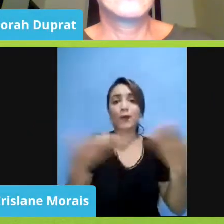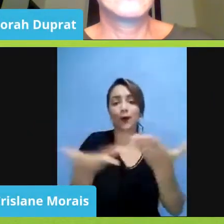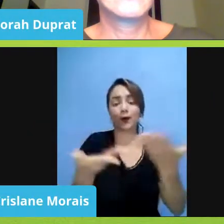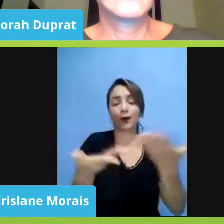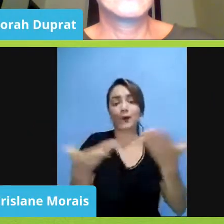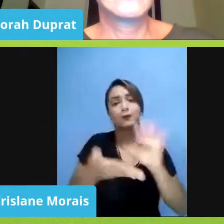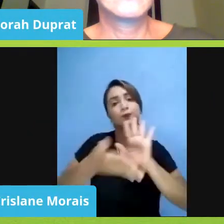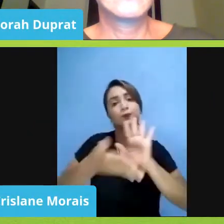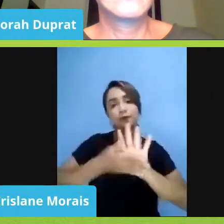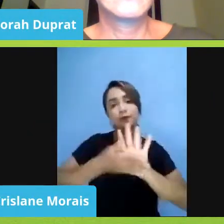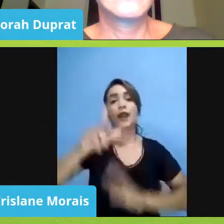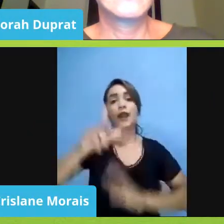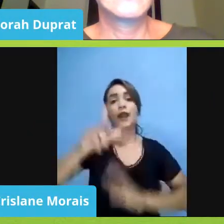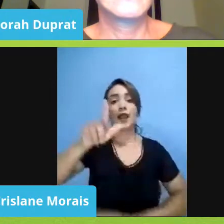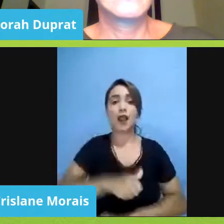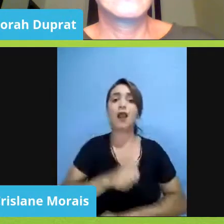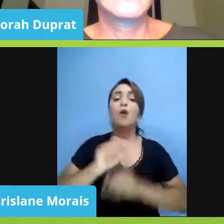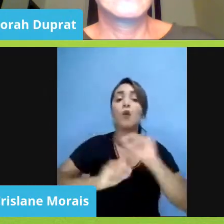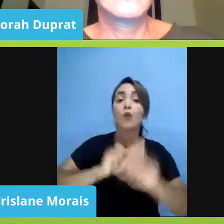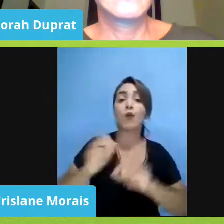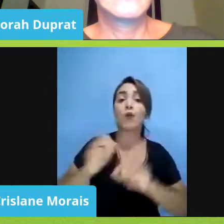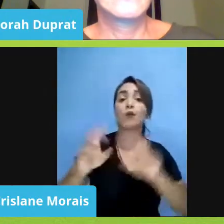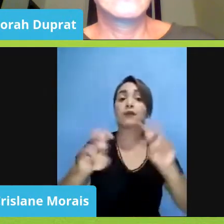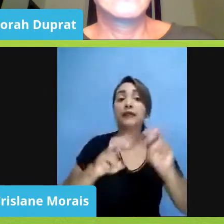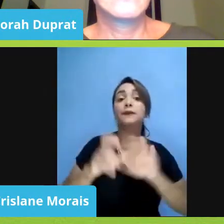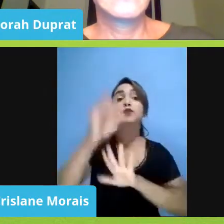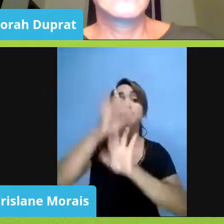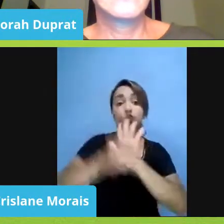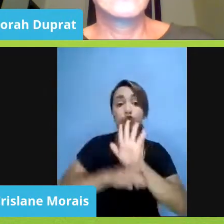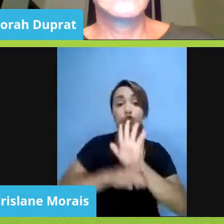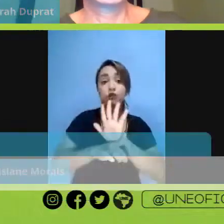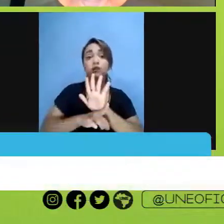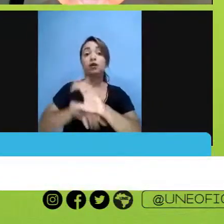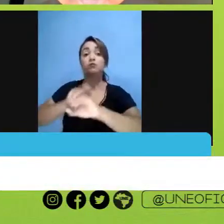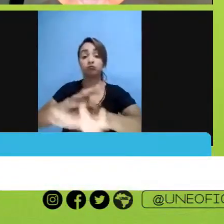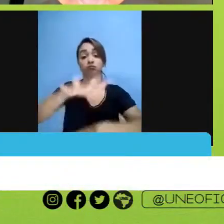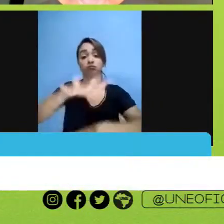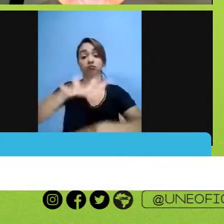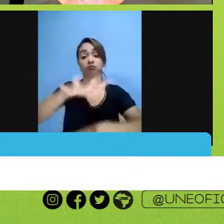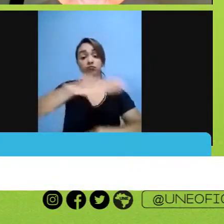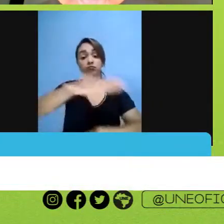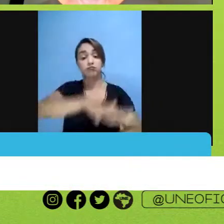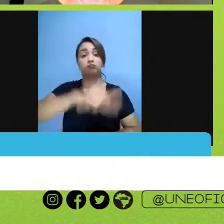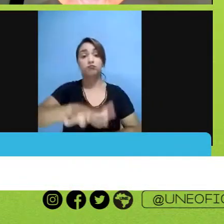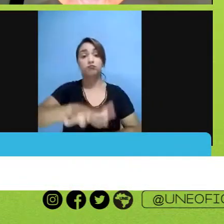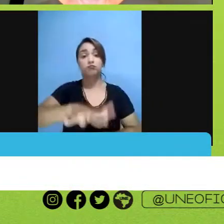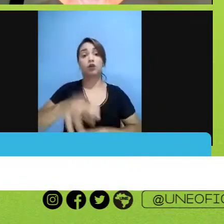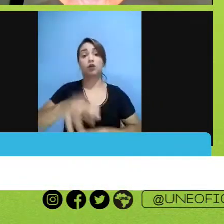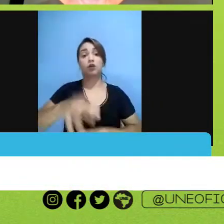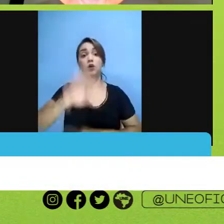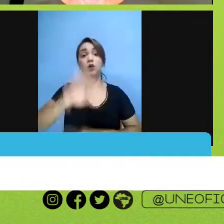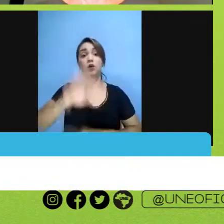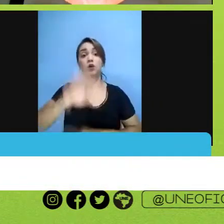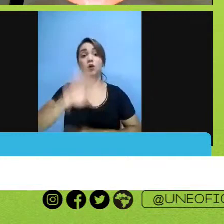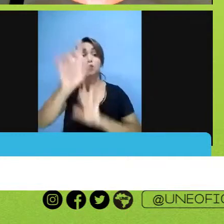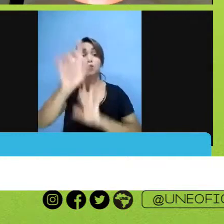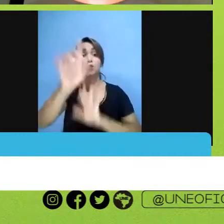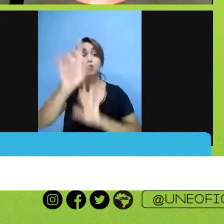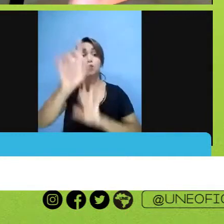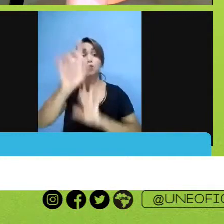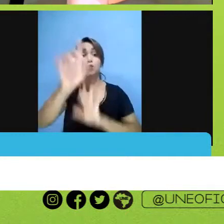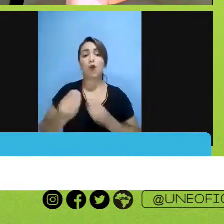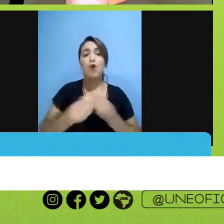é o direito educacional estudantil no âmbito dos direitos do cidadão, que é como a Procuradoria atua,